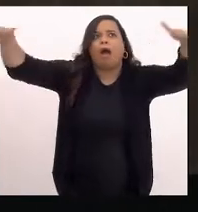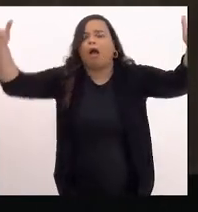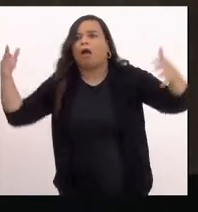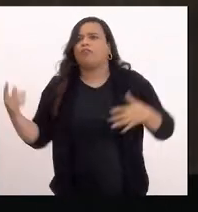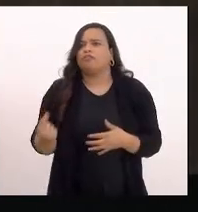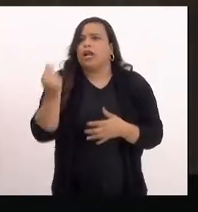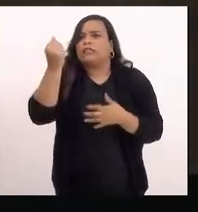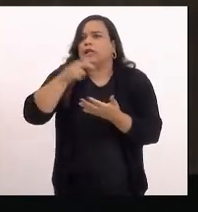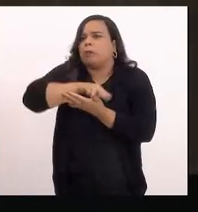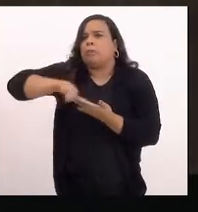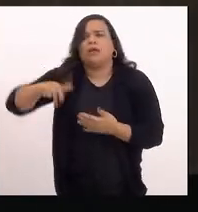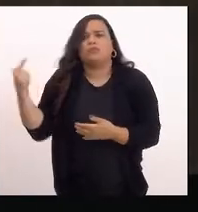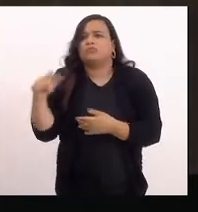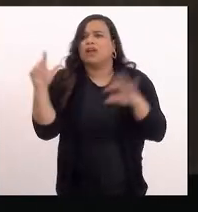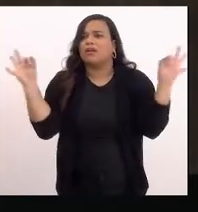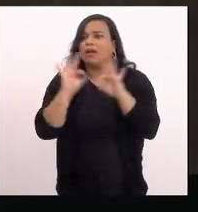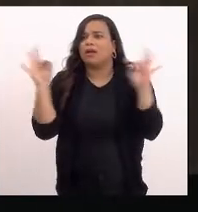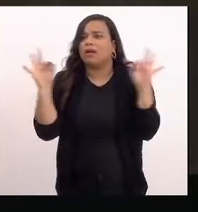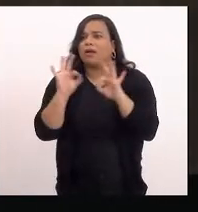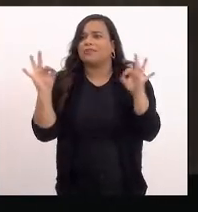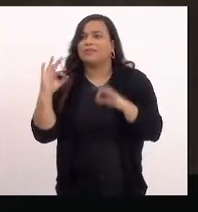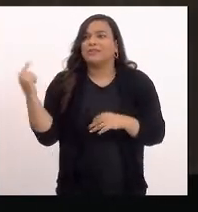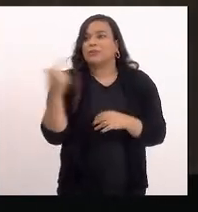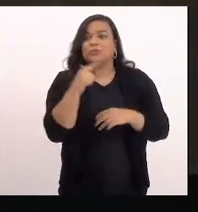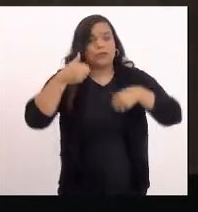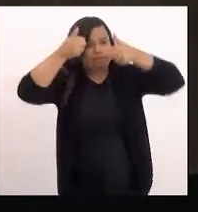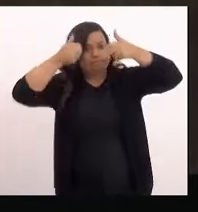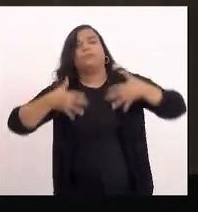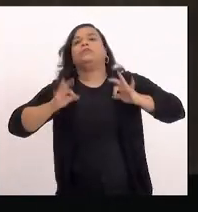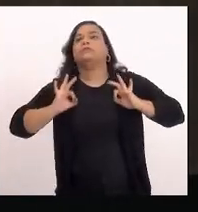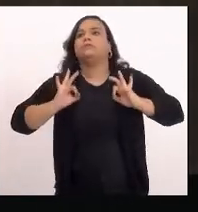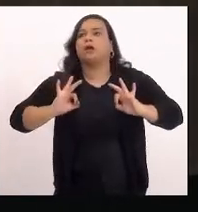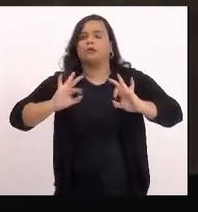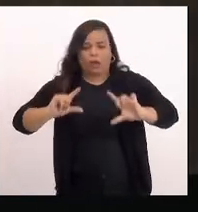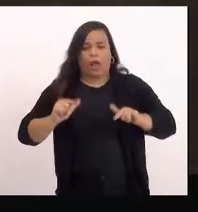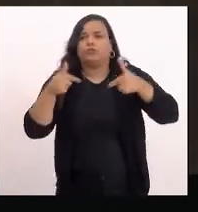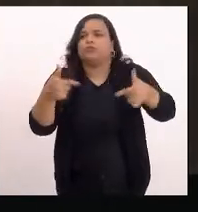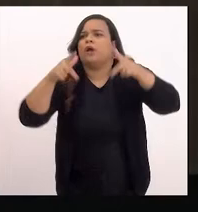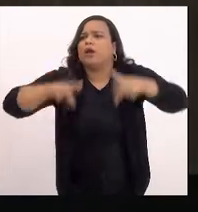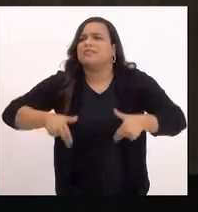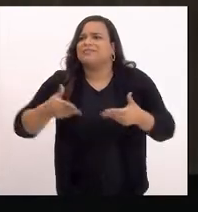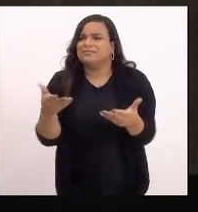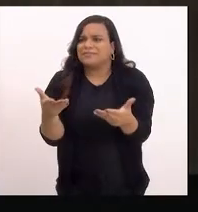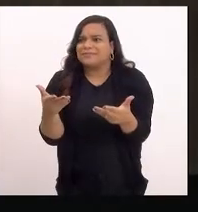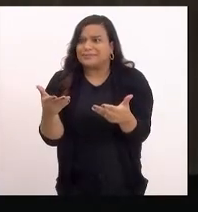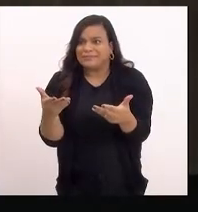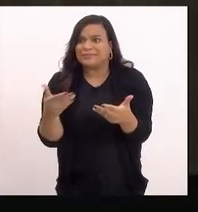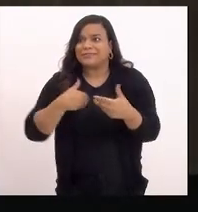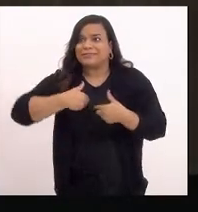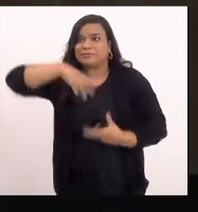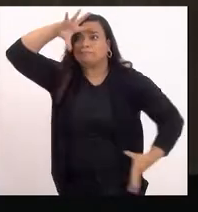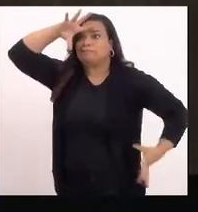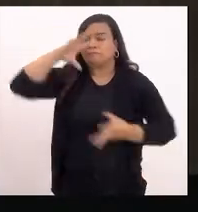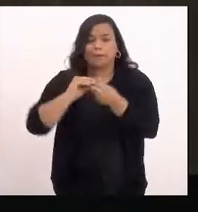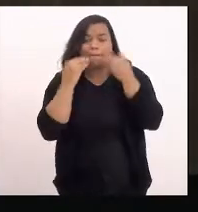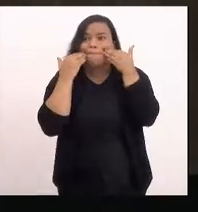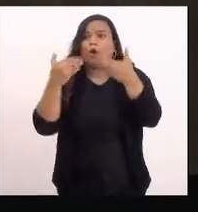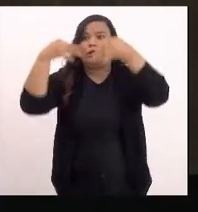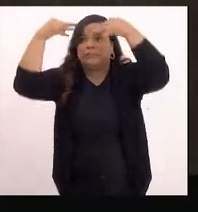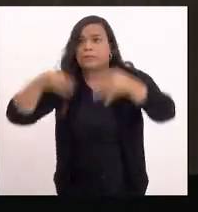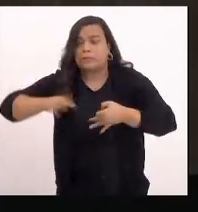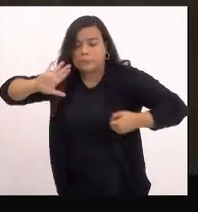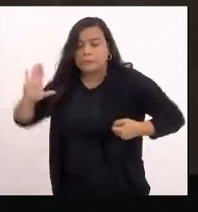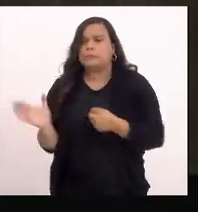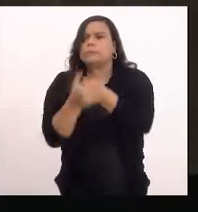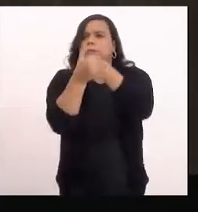absolutamente nada, nada, não justifica uma atitude onde está evidentemente escondido